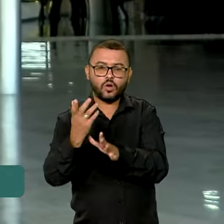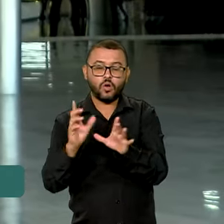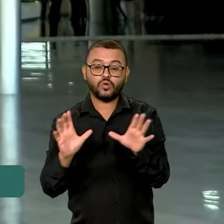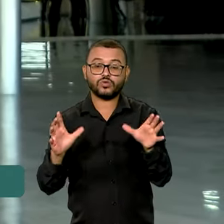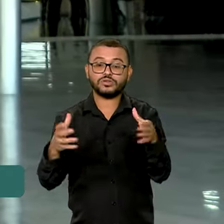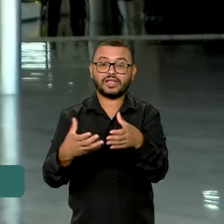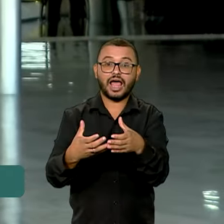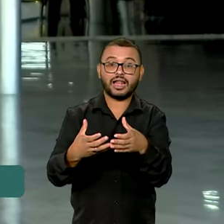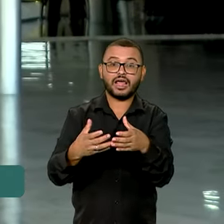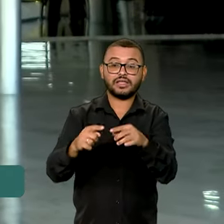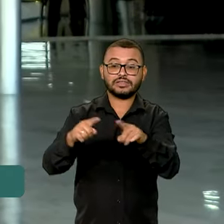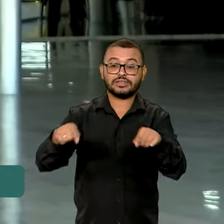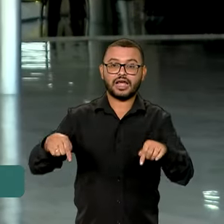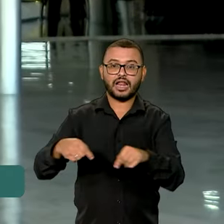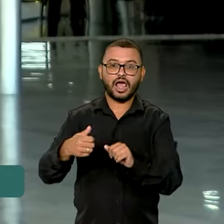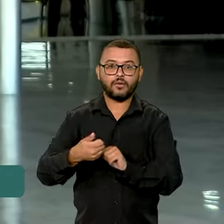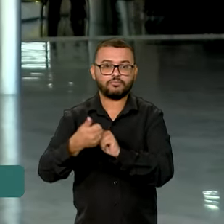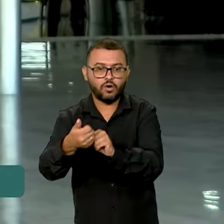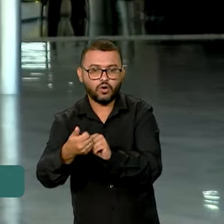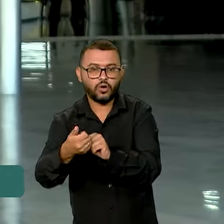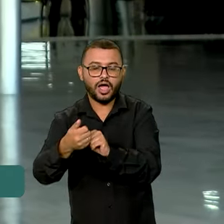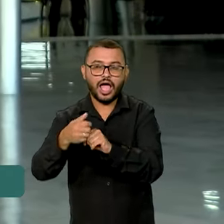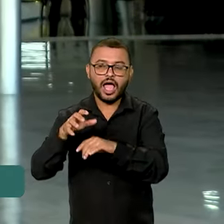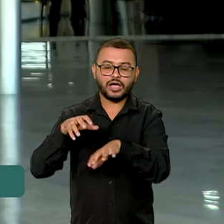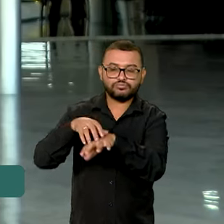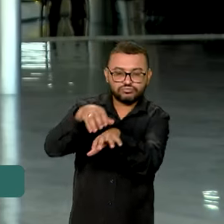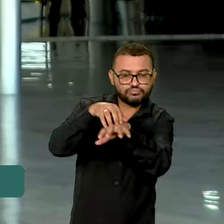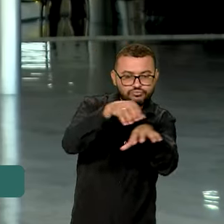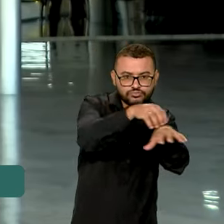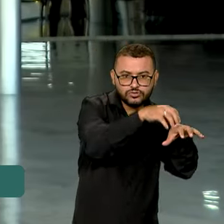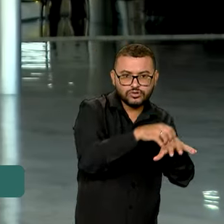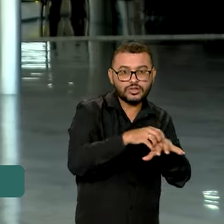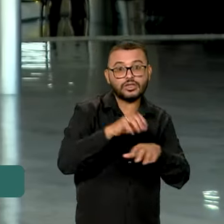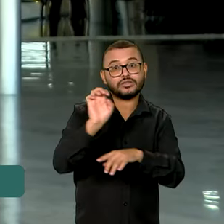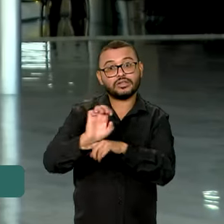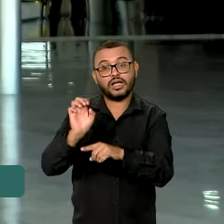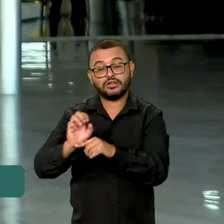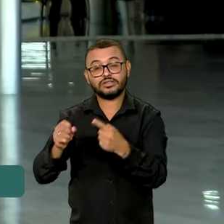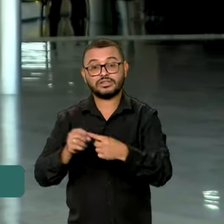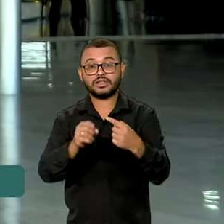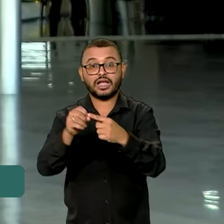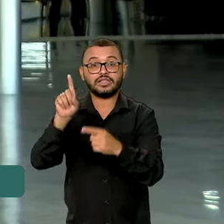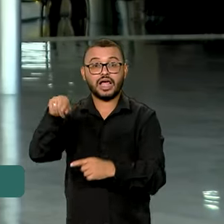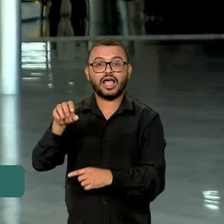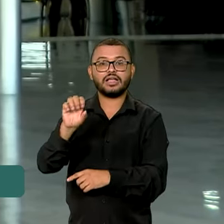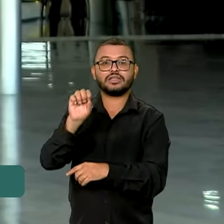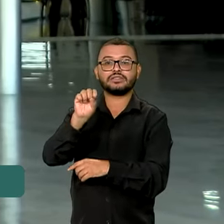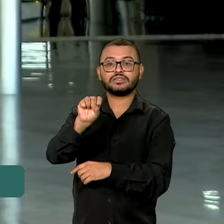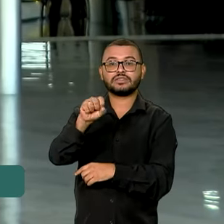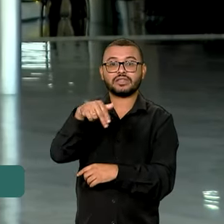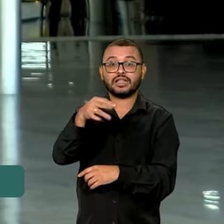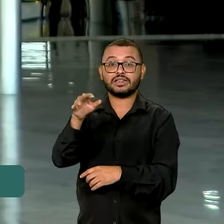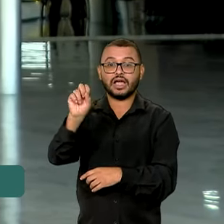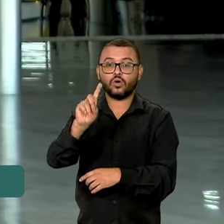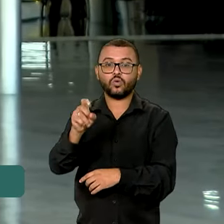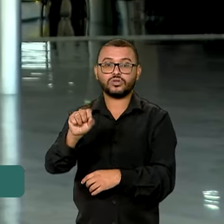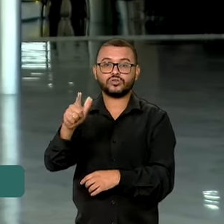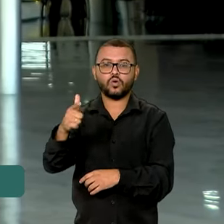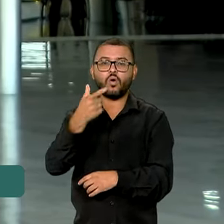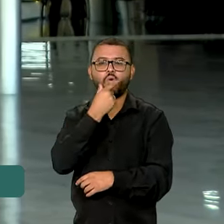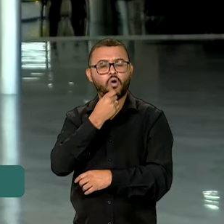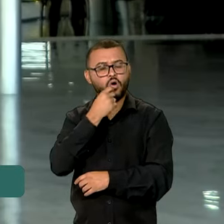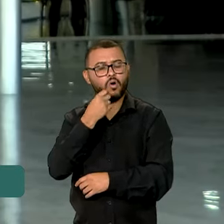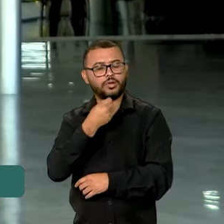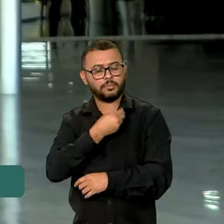gabinete itinerante que vai percorrer o Estado, começando pelo município de Santa Cruz do Sul. O ministro Carlos Fávaro